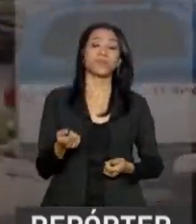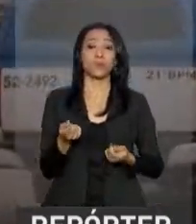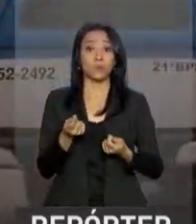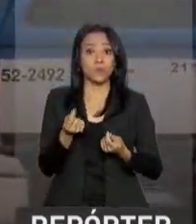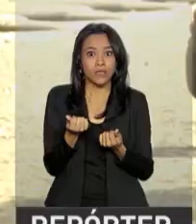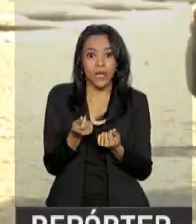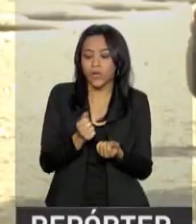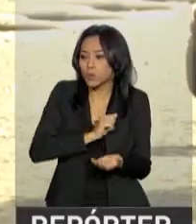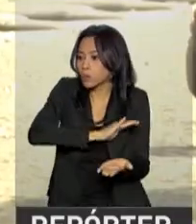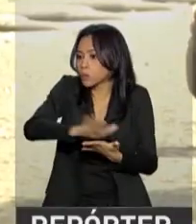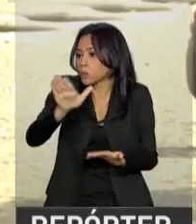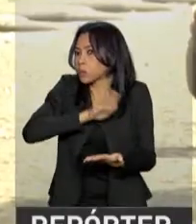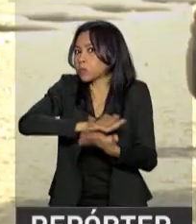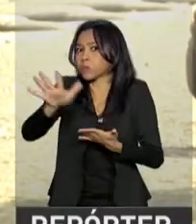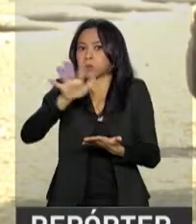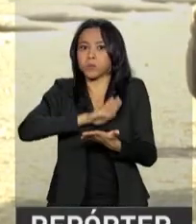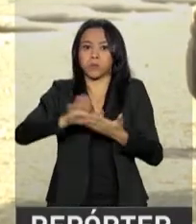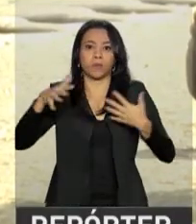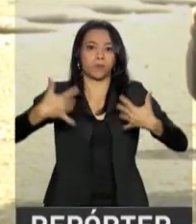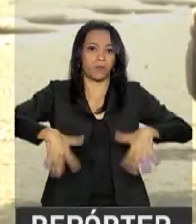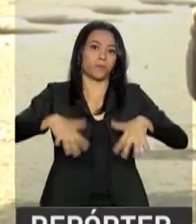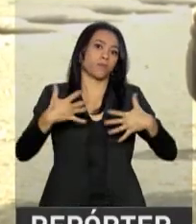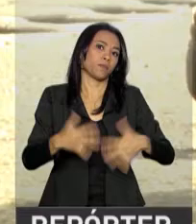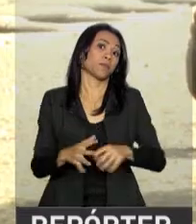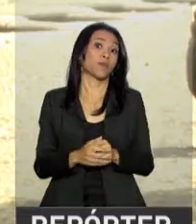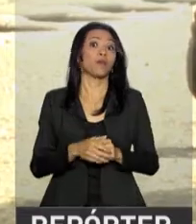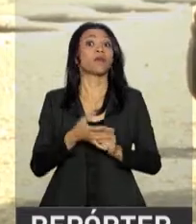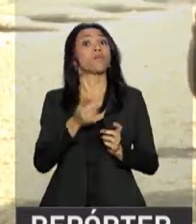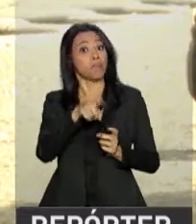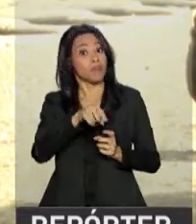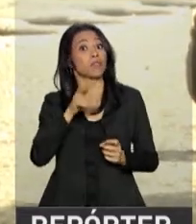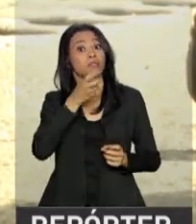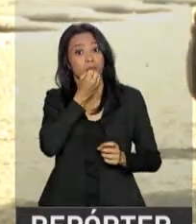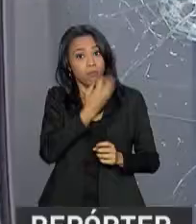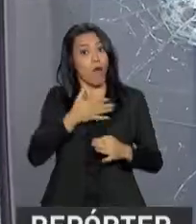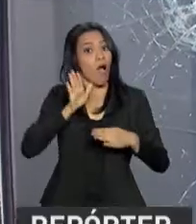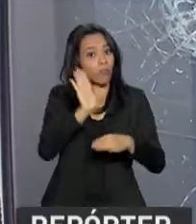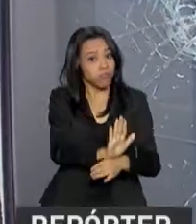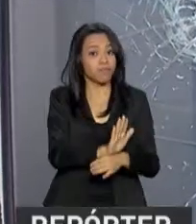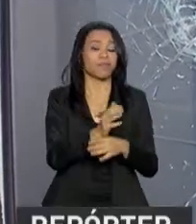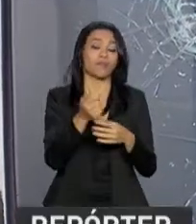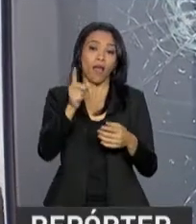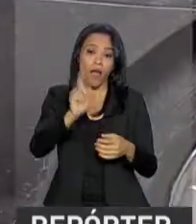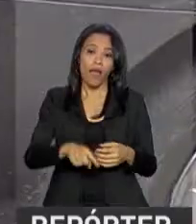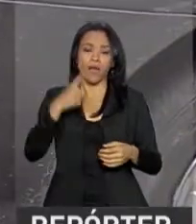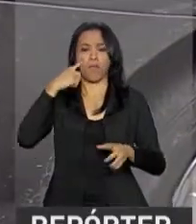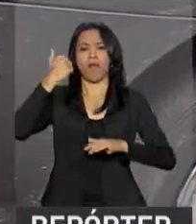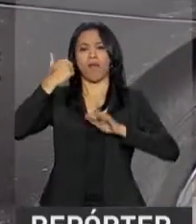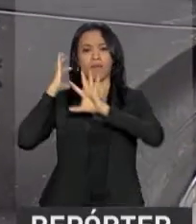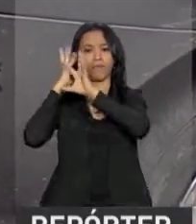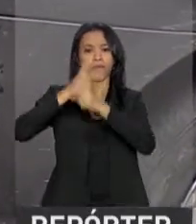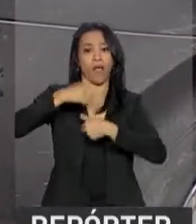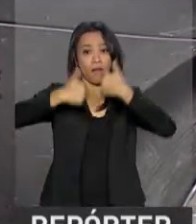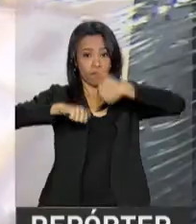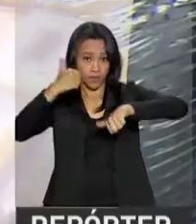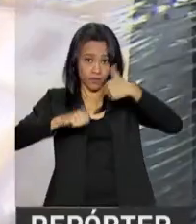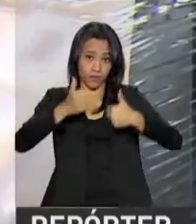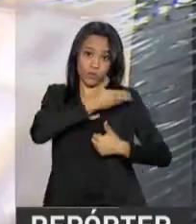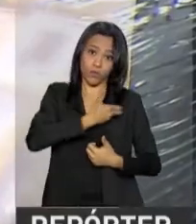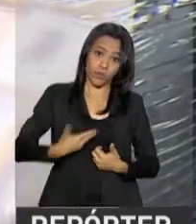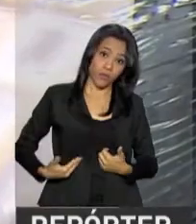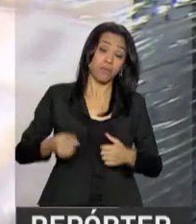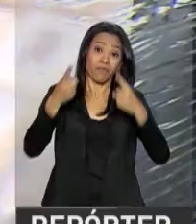Custos astronômicos, resultados questionáveis. Esta é a radiografia do governo para a violência no Brasil. Entre